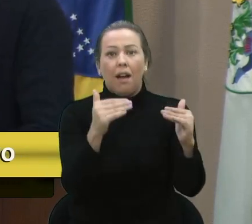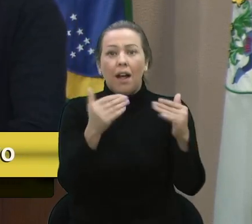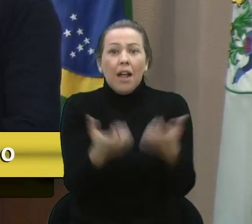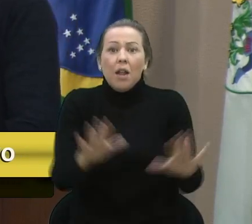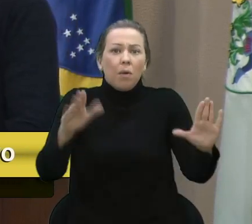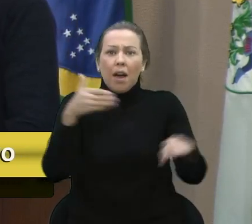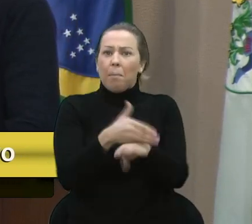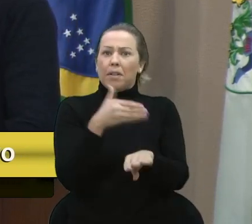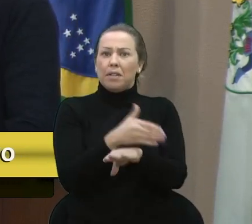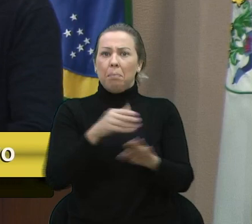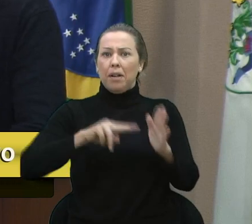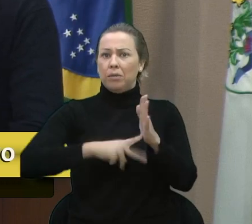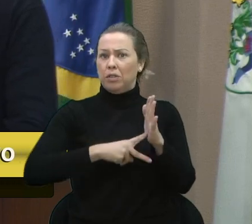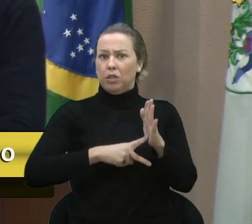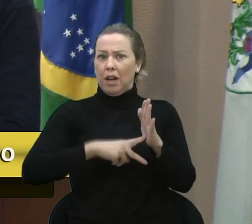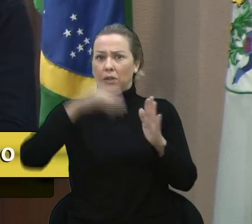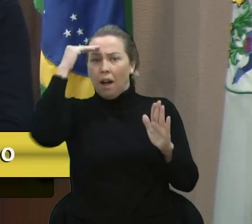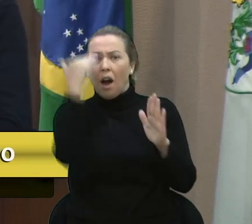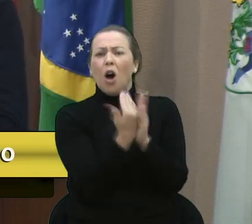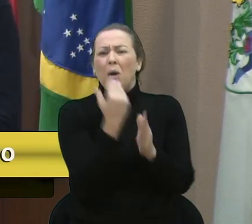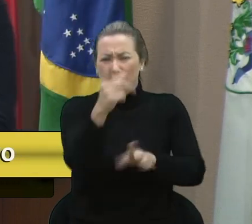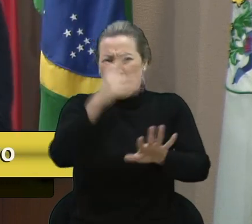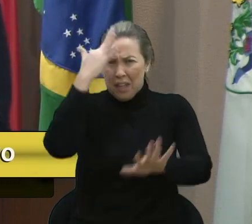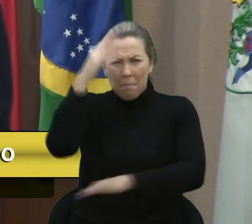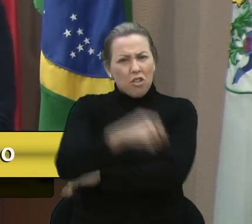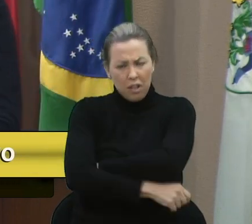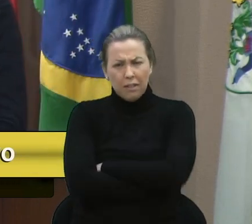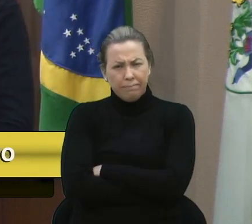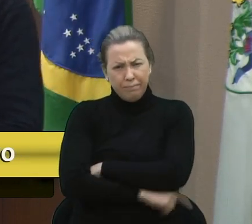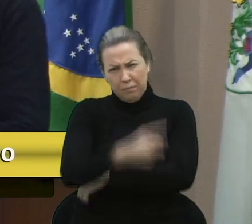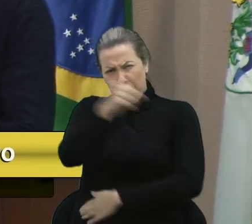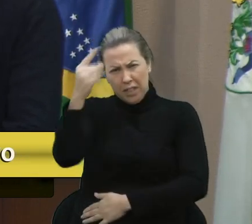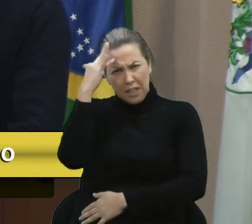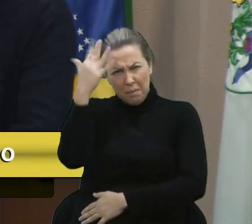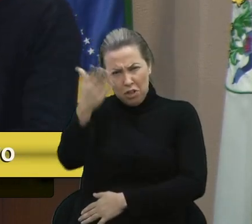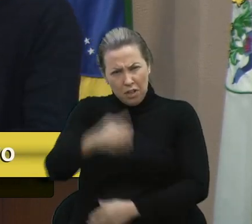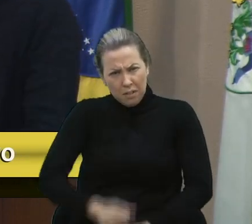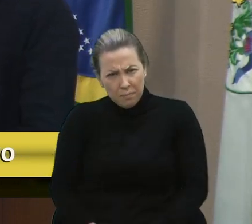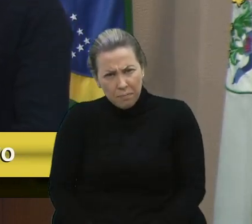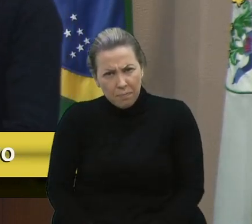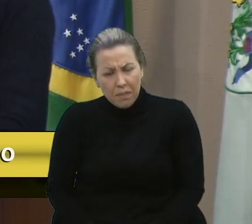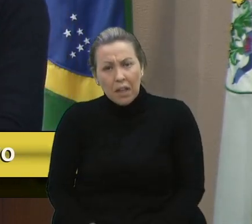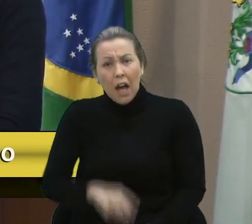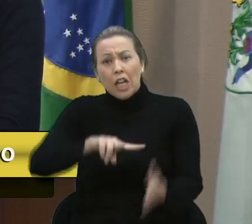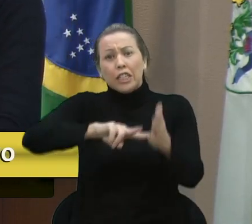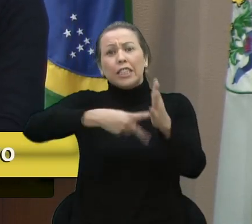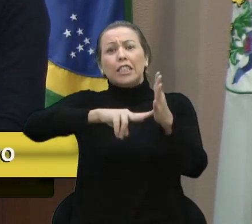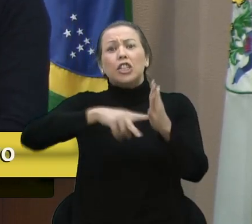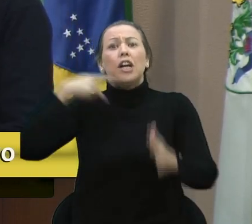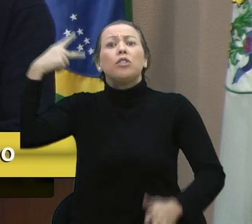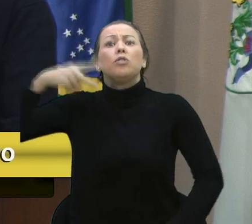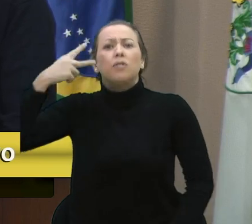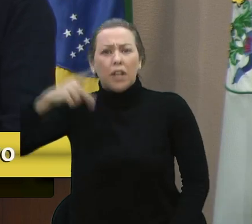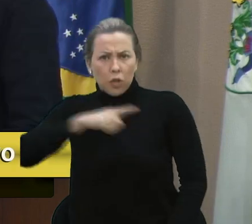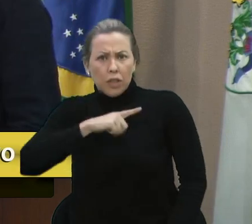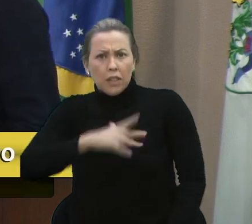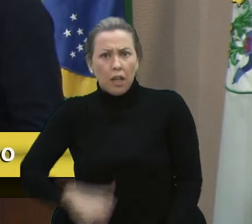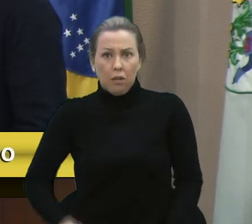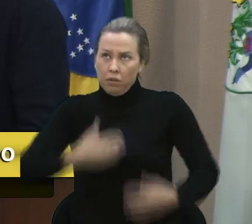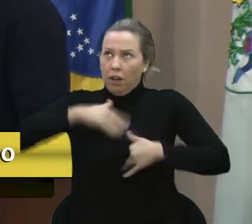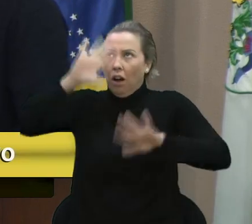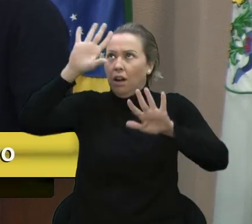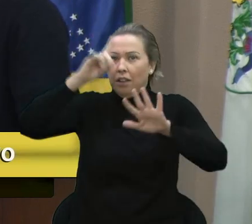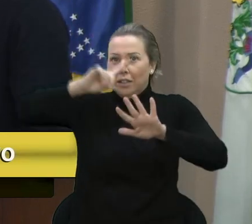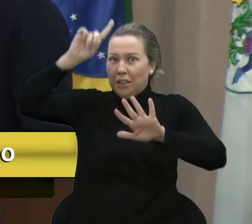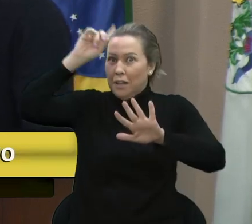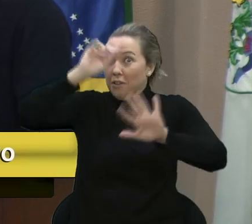faz parte. Vamos imaginar nós aqui, vereadora Marisol, que existe o sindicato dos vereadores. Deus me livre, né? É